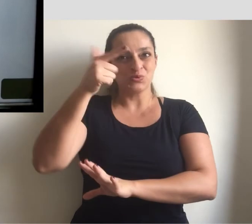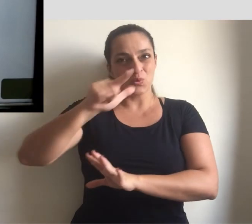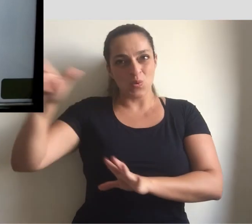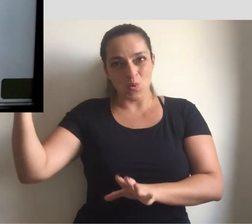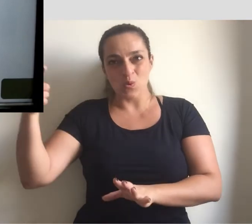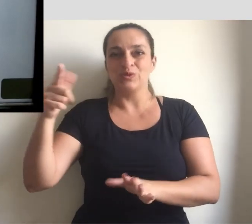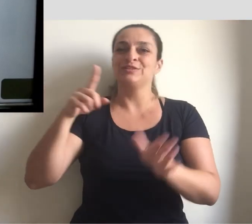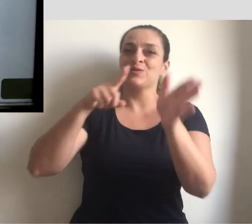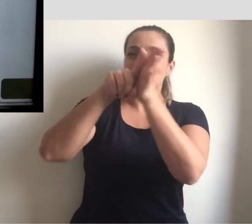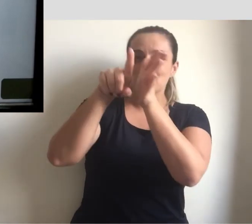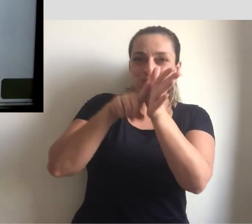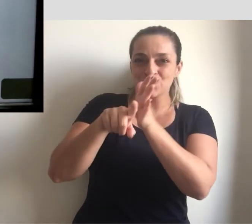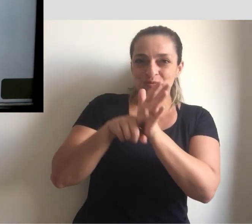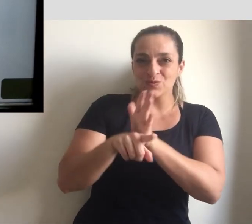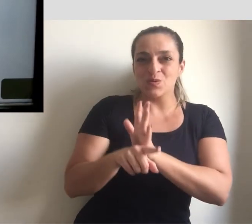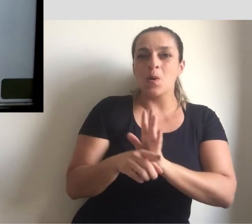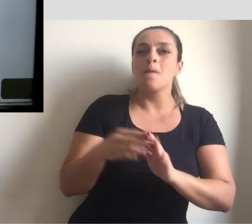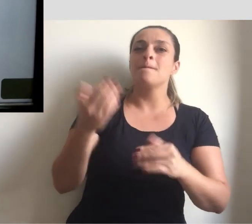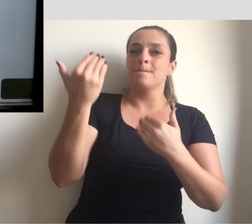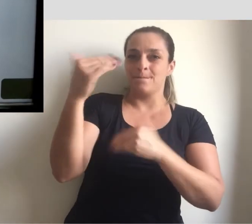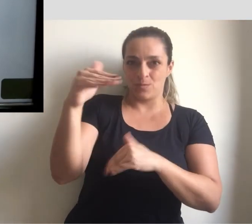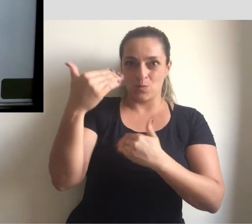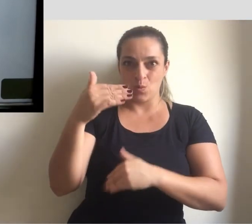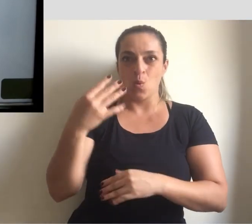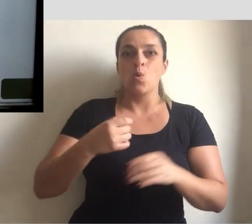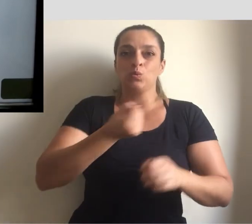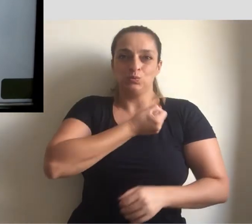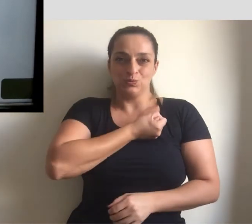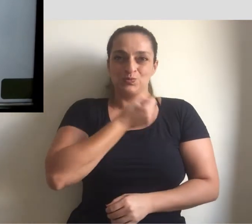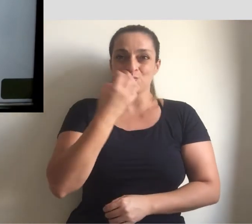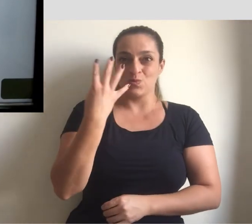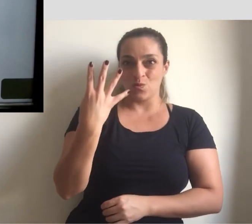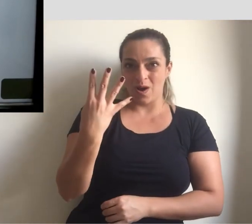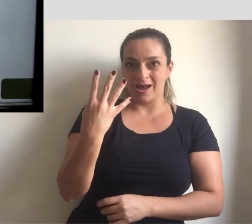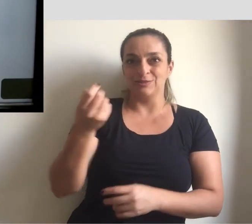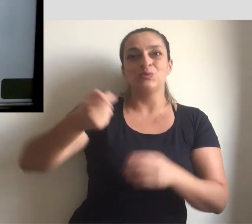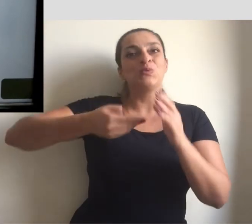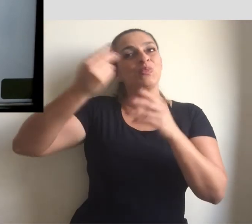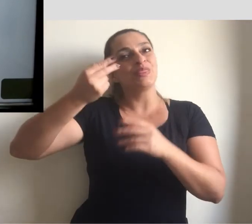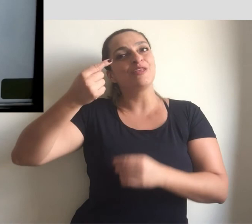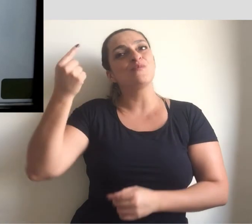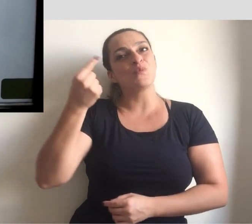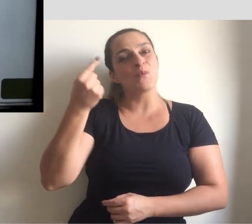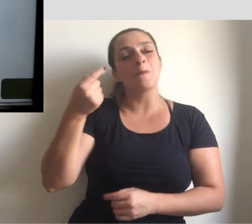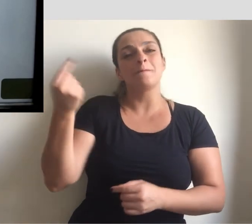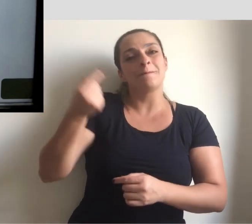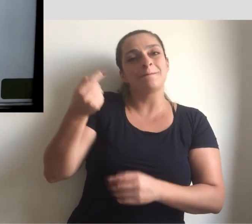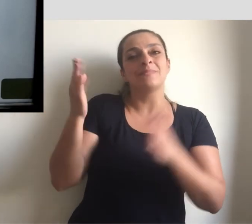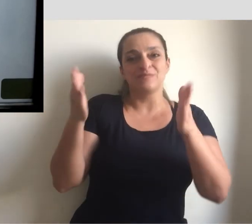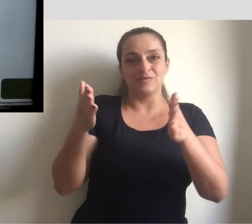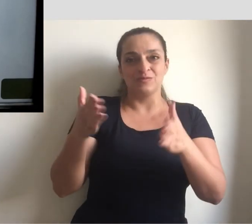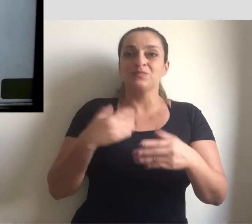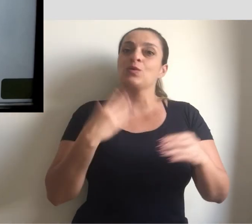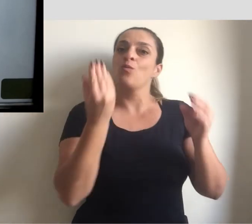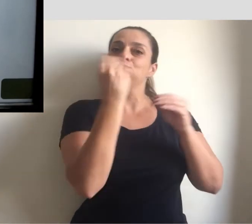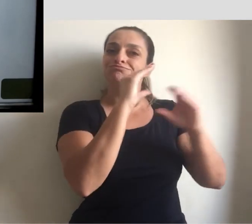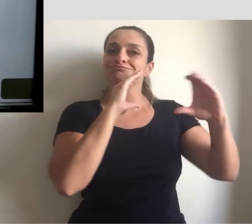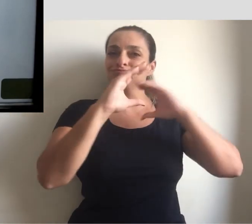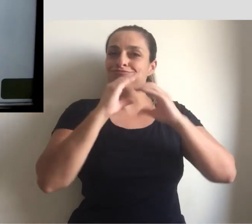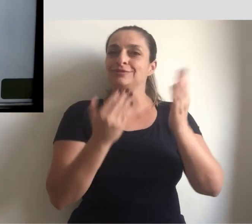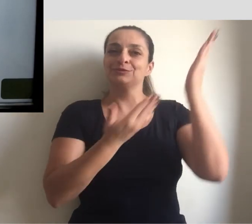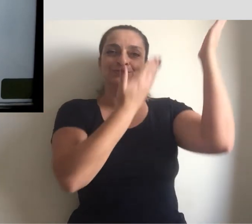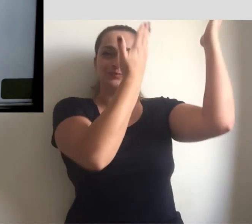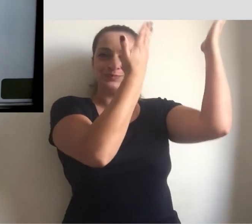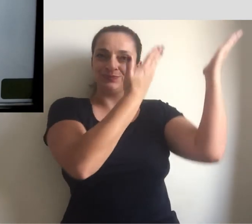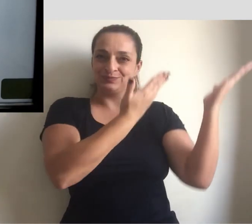uma solução da questão da prova, questão número 4, nível 1 da primeira fase. Deixo aí os canais de